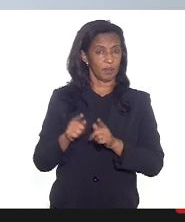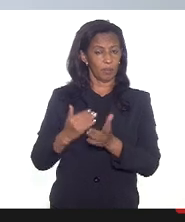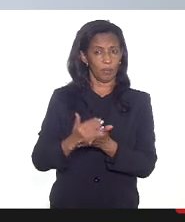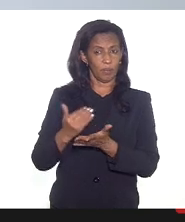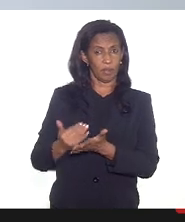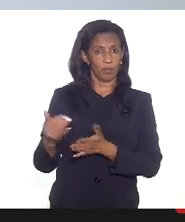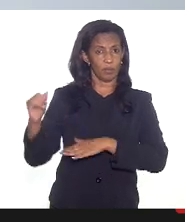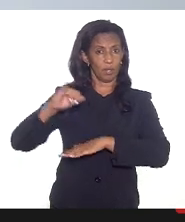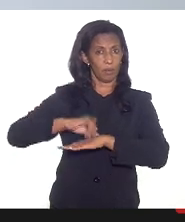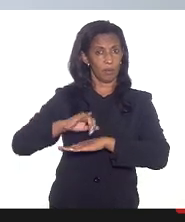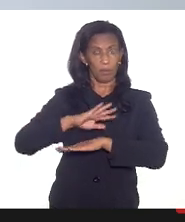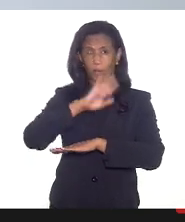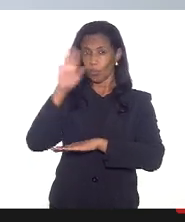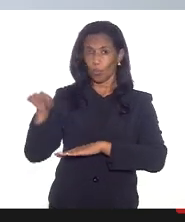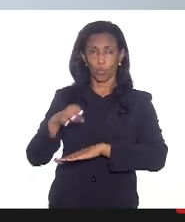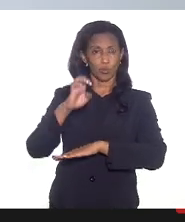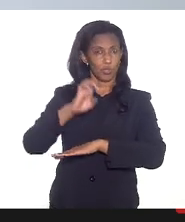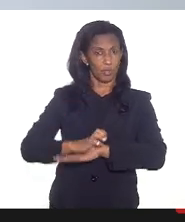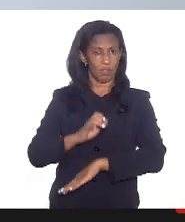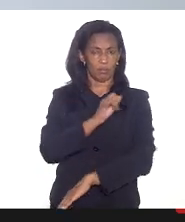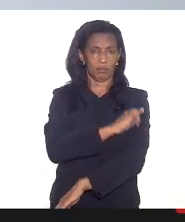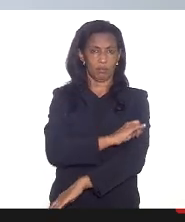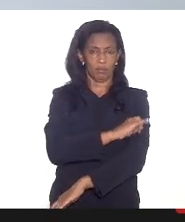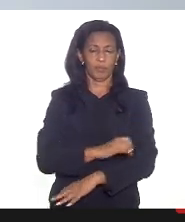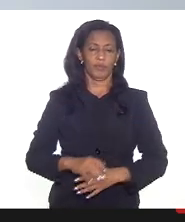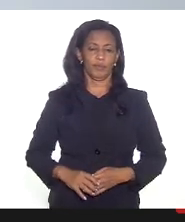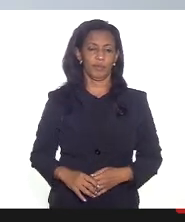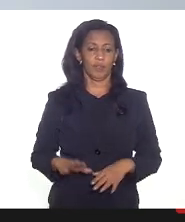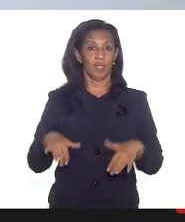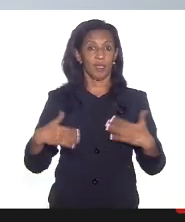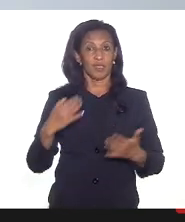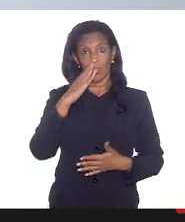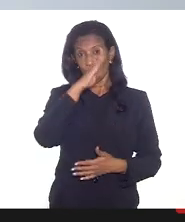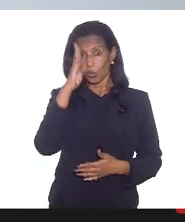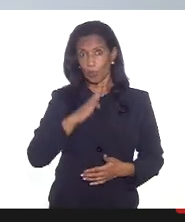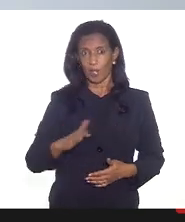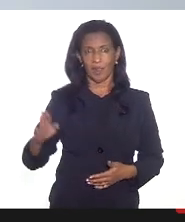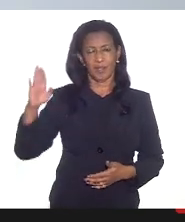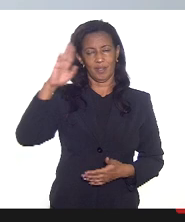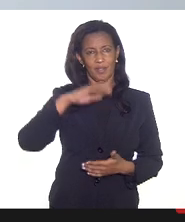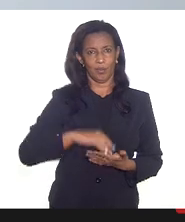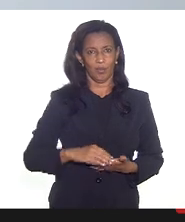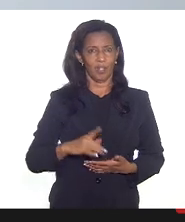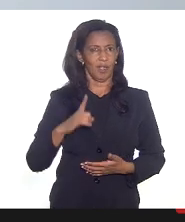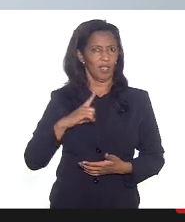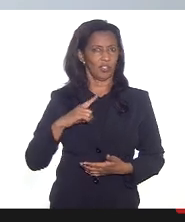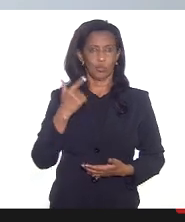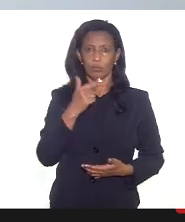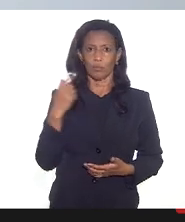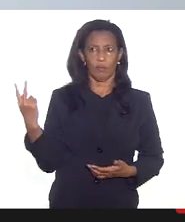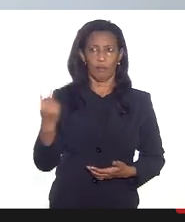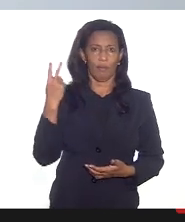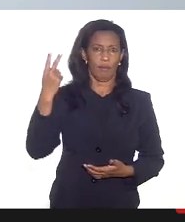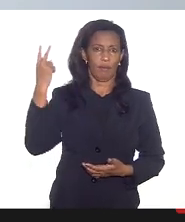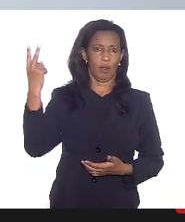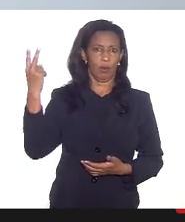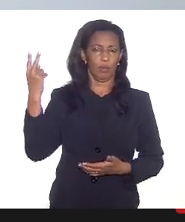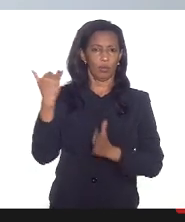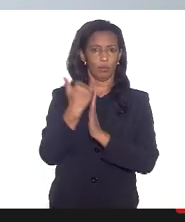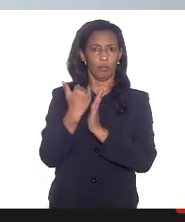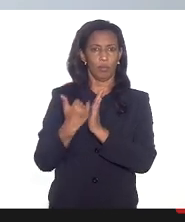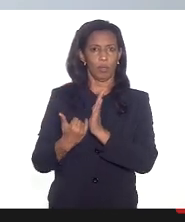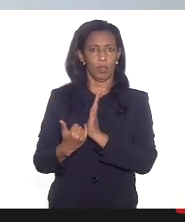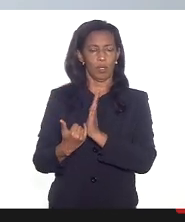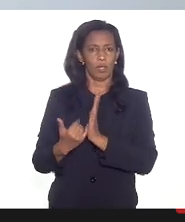só na capital mas em todo o estado do Rio de Janeiro quer dizer em todo o Brasil a gente tem uma desvalorização do programa